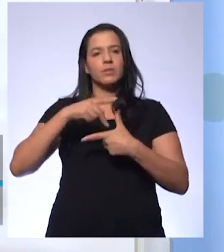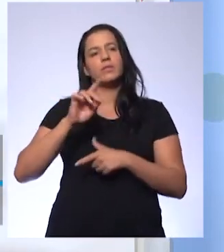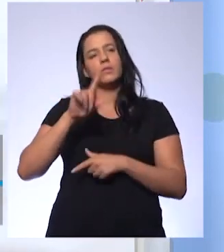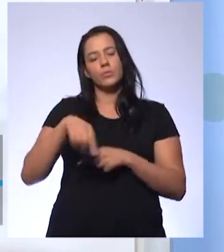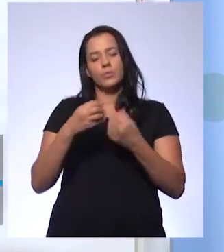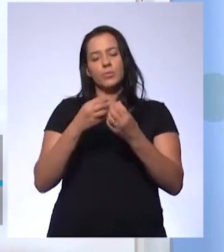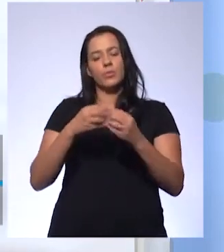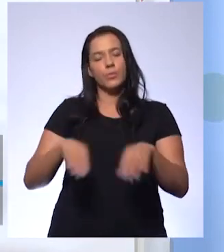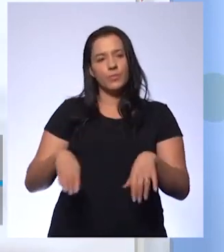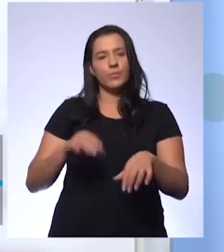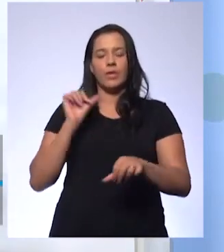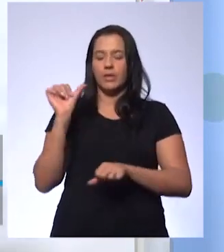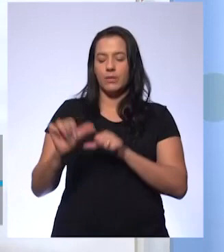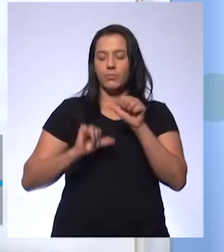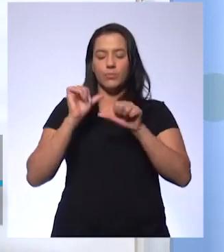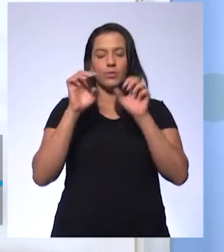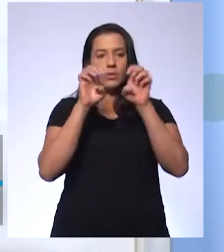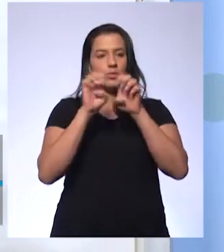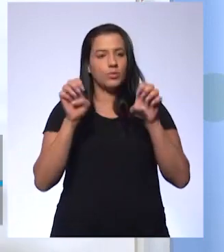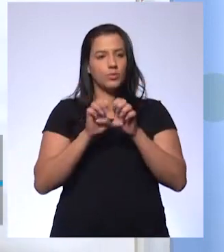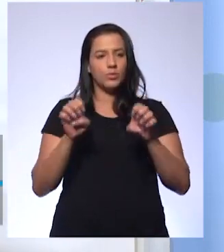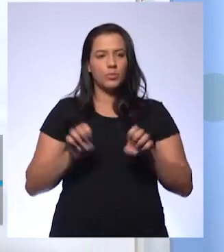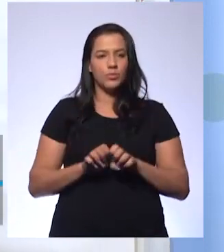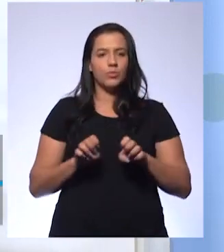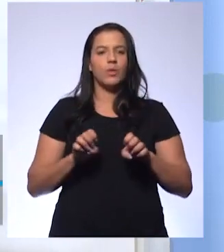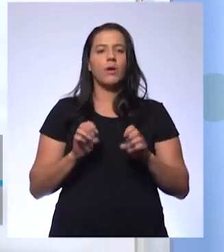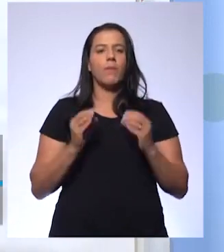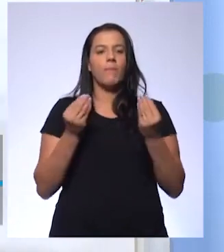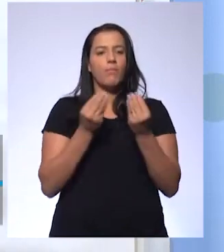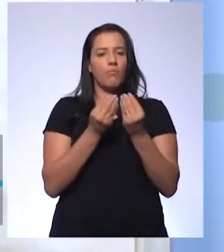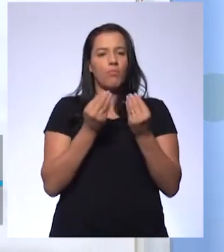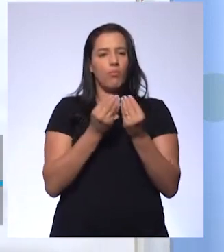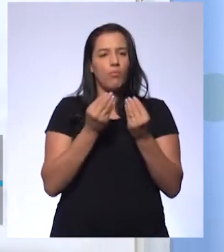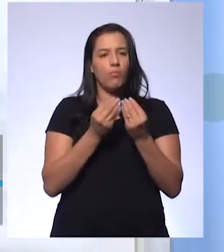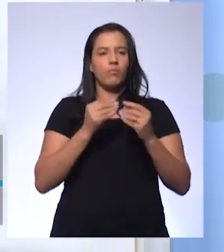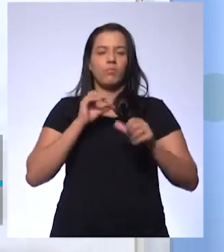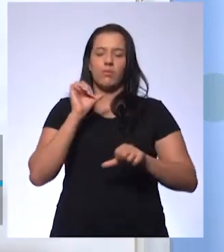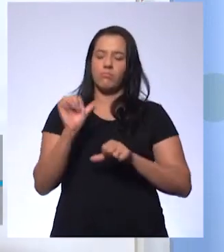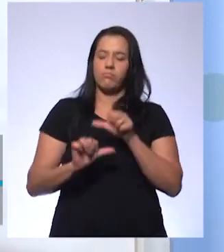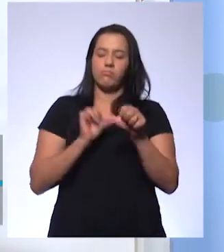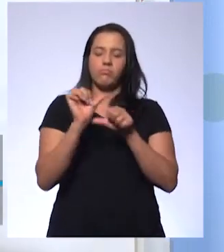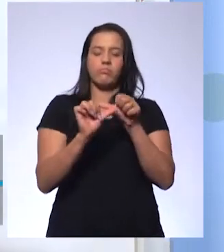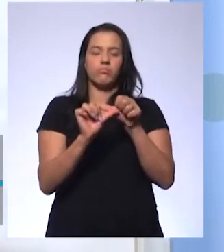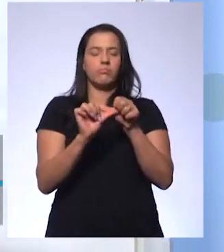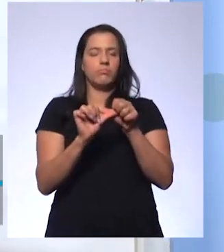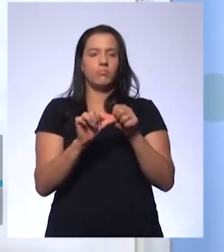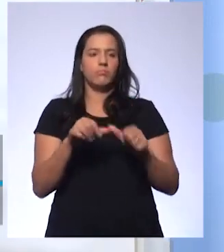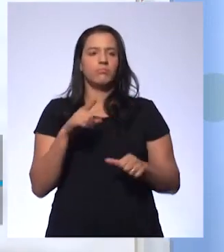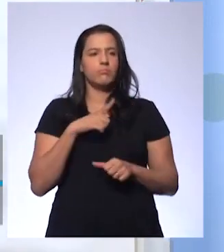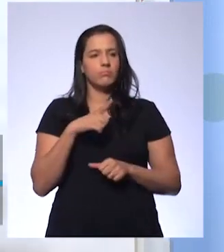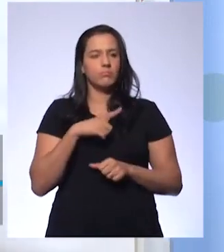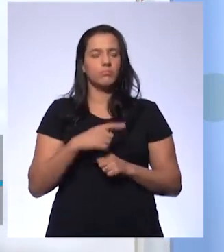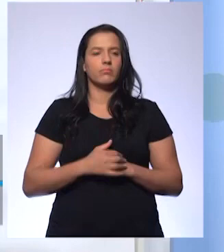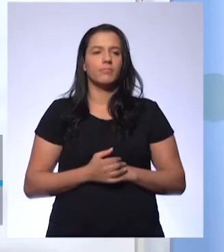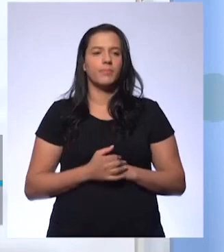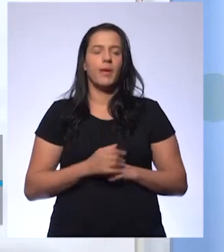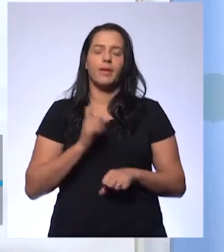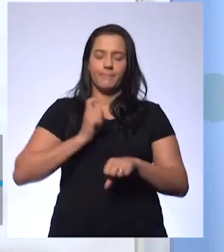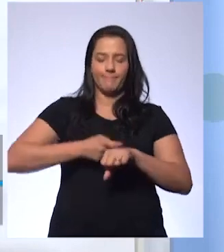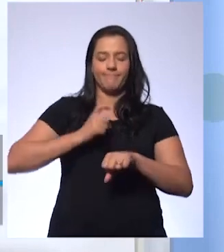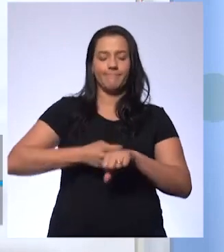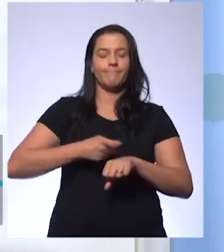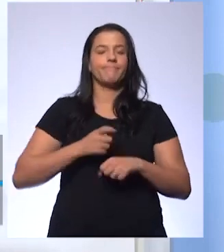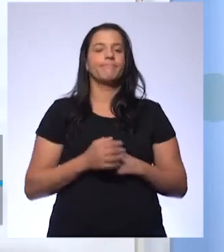esquenta, muda a estrutura molecular ali da proteína. Ela sofre uma desnaturação, tá bom? E por isso que endurece.